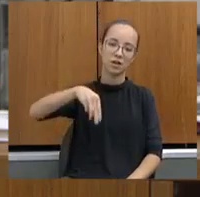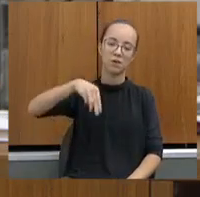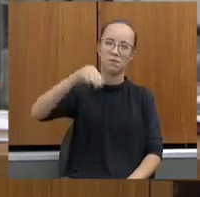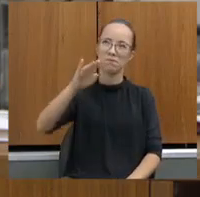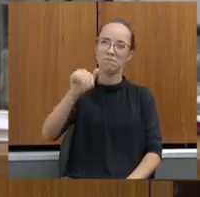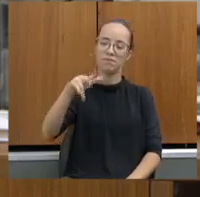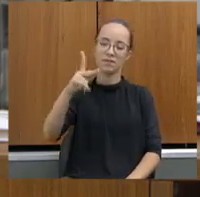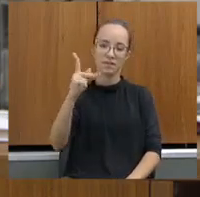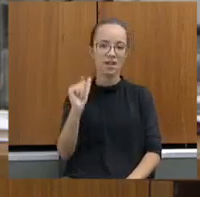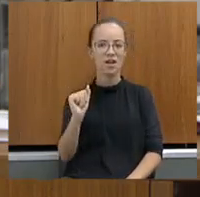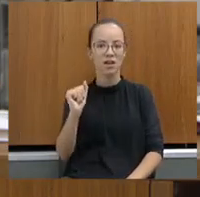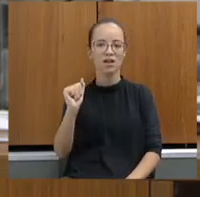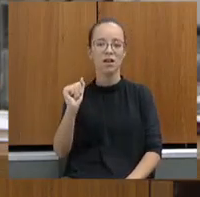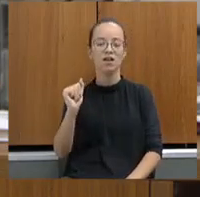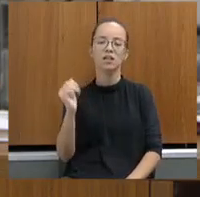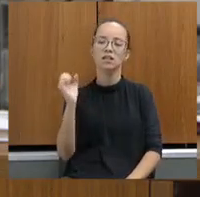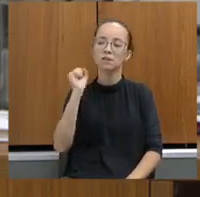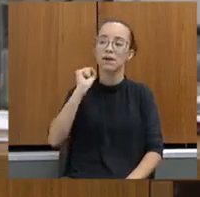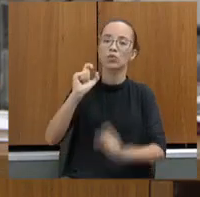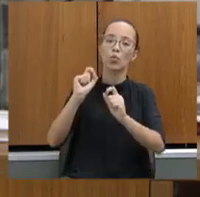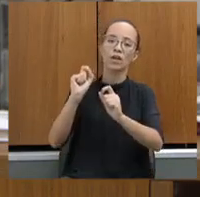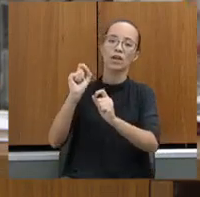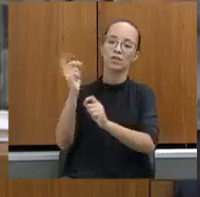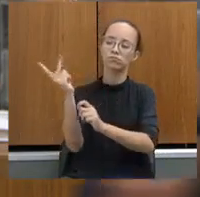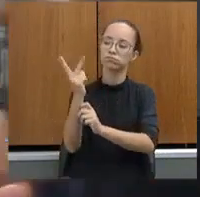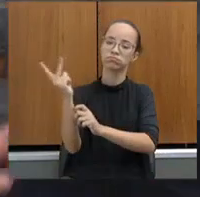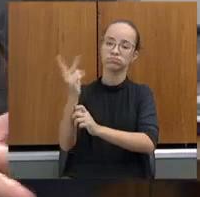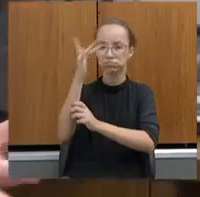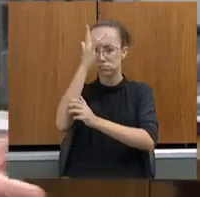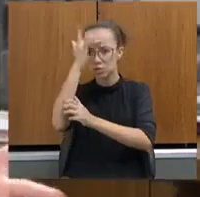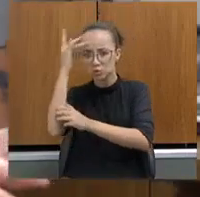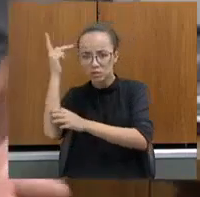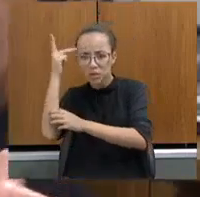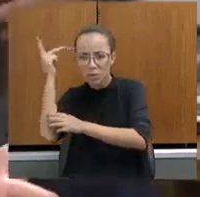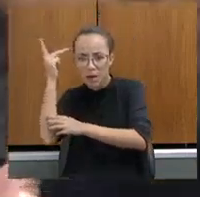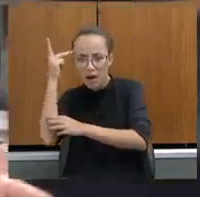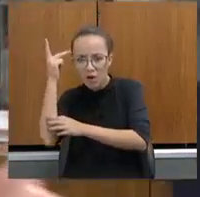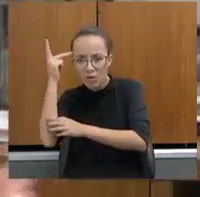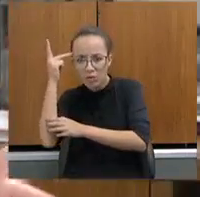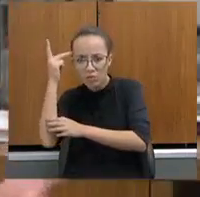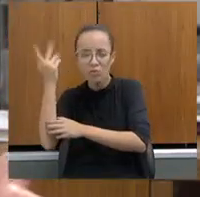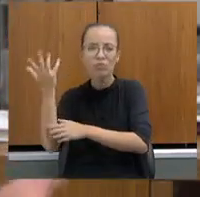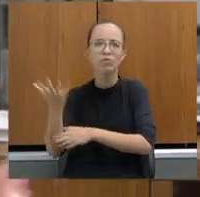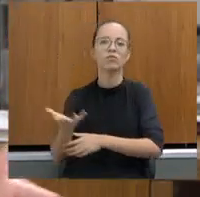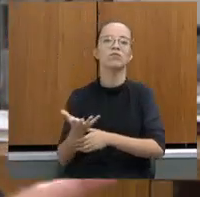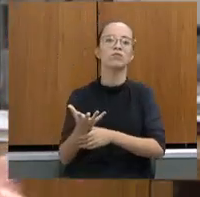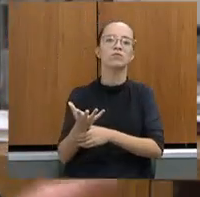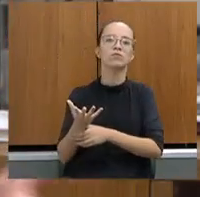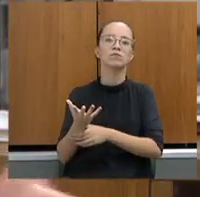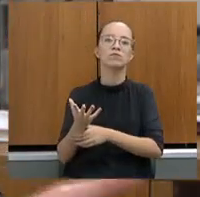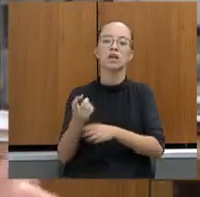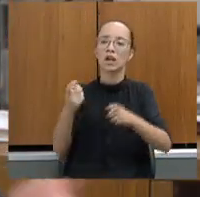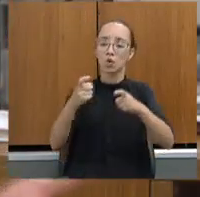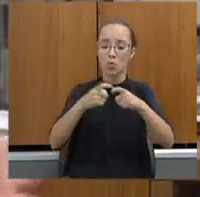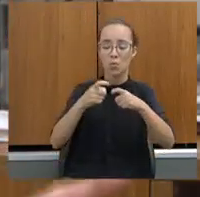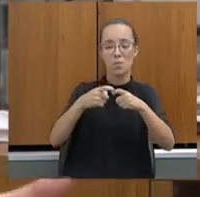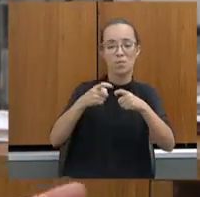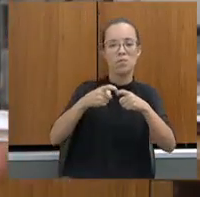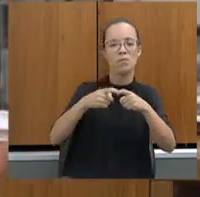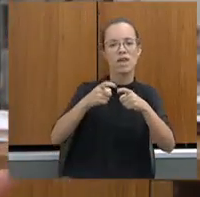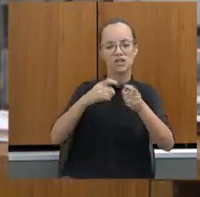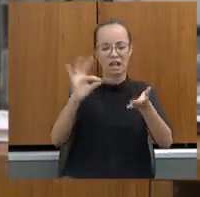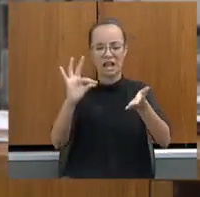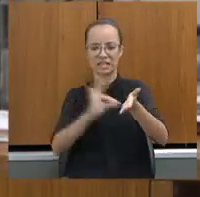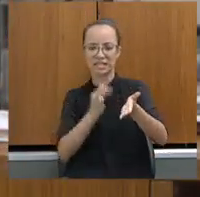São Paulo, ele está preso até hoje. Por quê? Não tem psiquiatra nesse mundo que assina um fim da